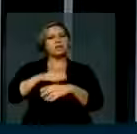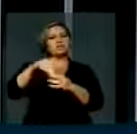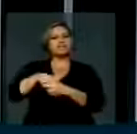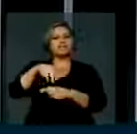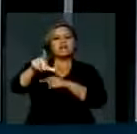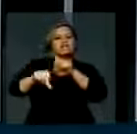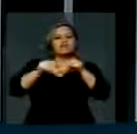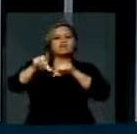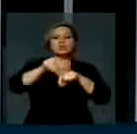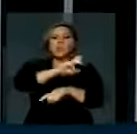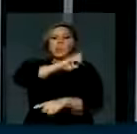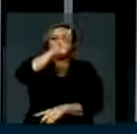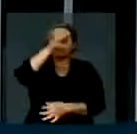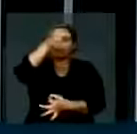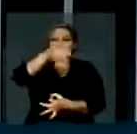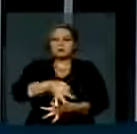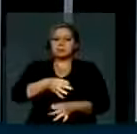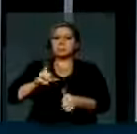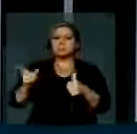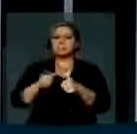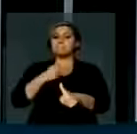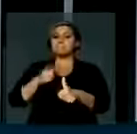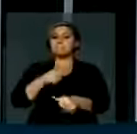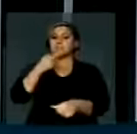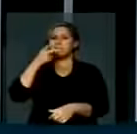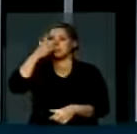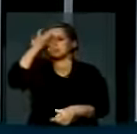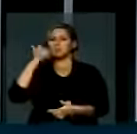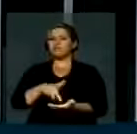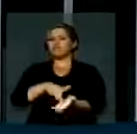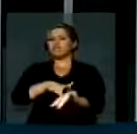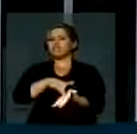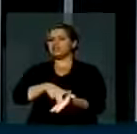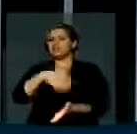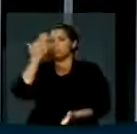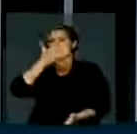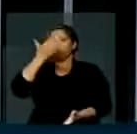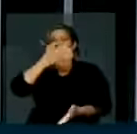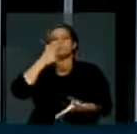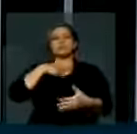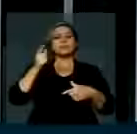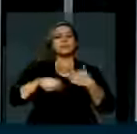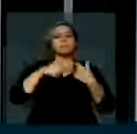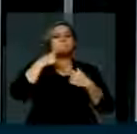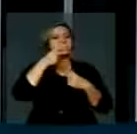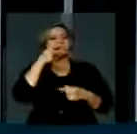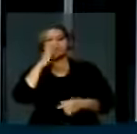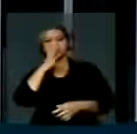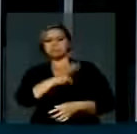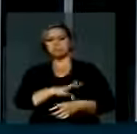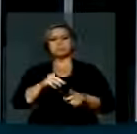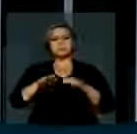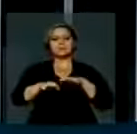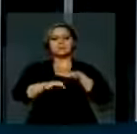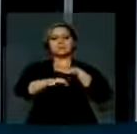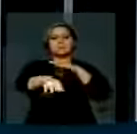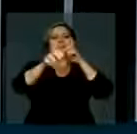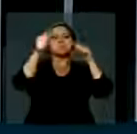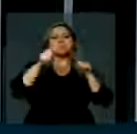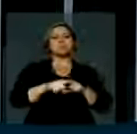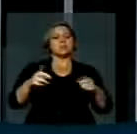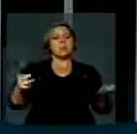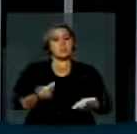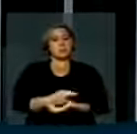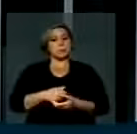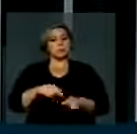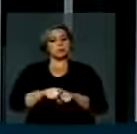principalmente para aqueles que primeiro fingiram não ver, depois minimizaram o movimento que tomou as ruas do país e